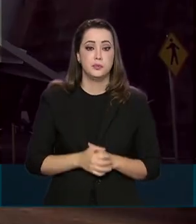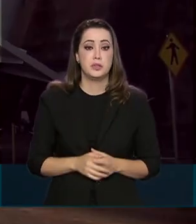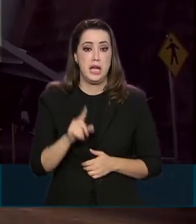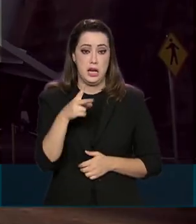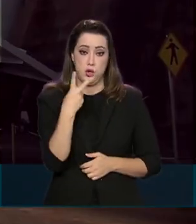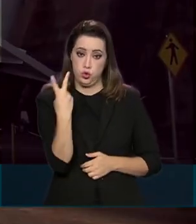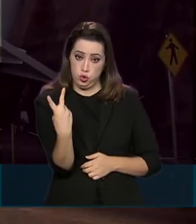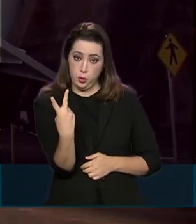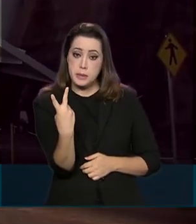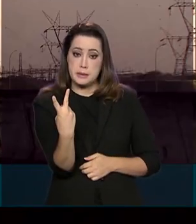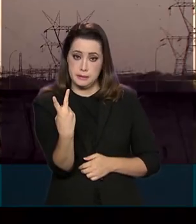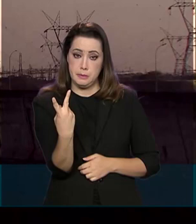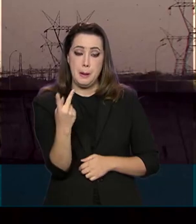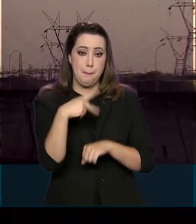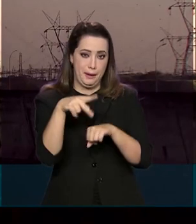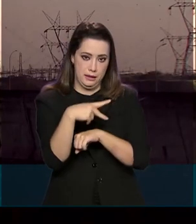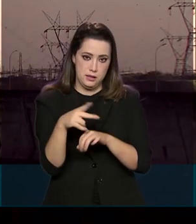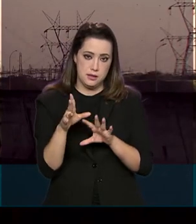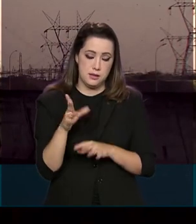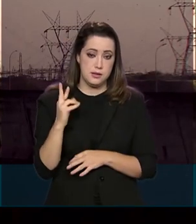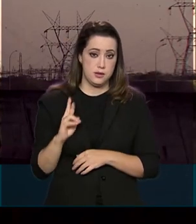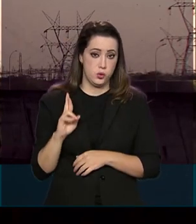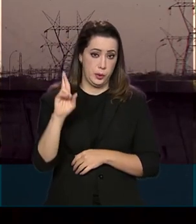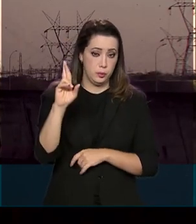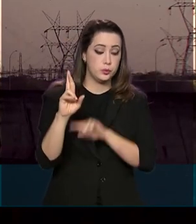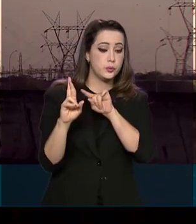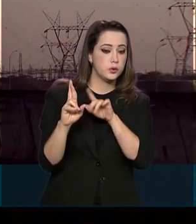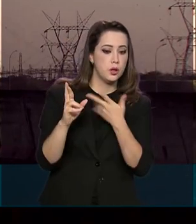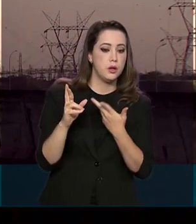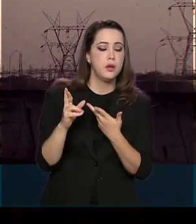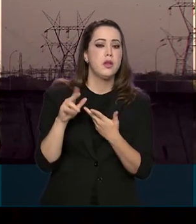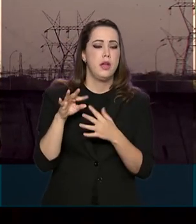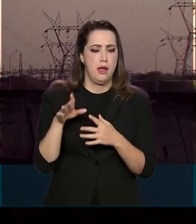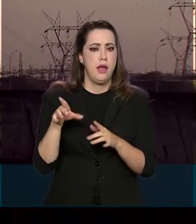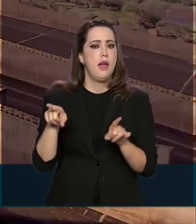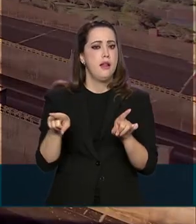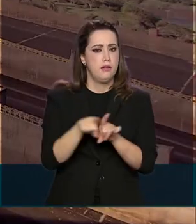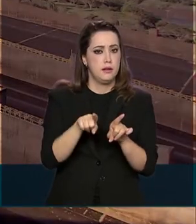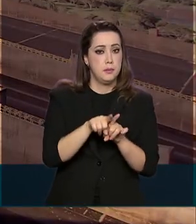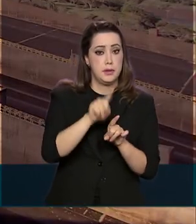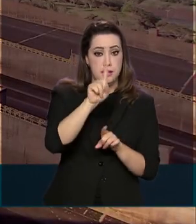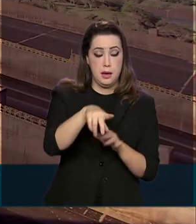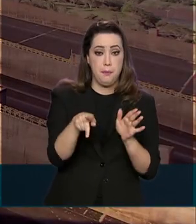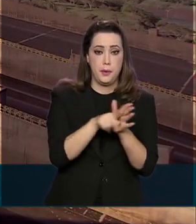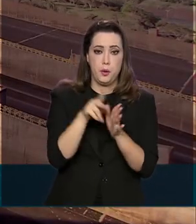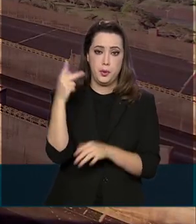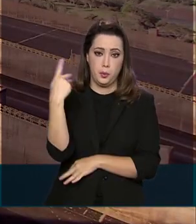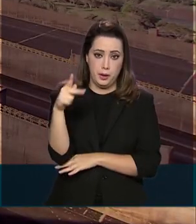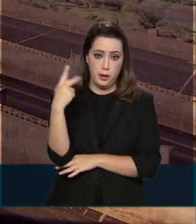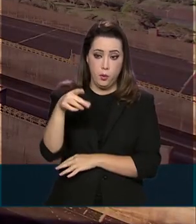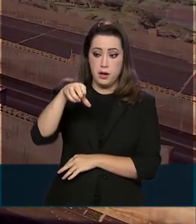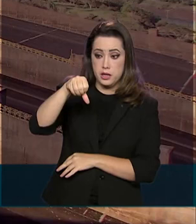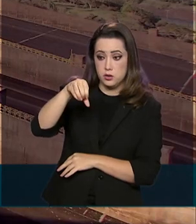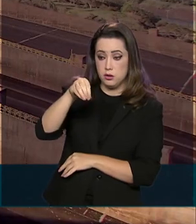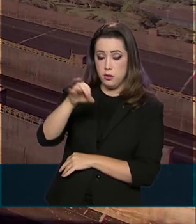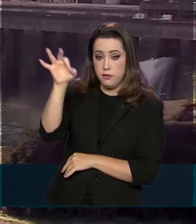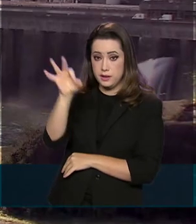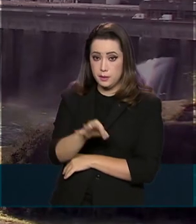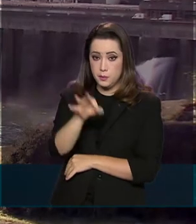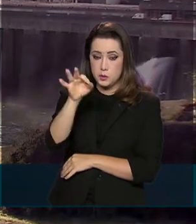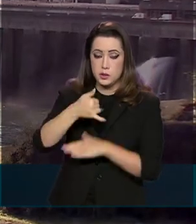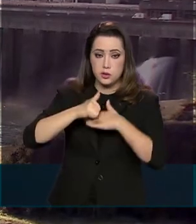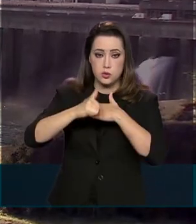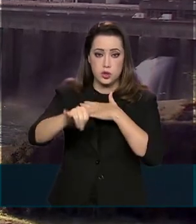além de abastecer o Brasil, gera 90% de toda a energia do Paraguai. No último ano, registrou a melhor